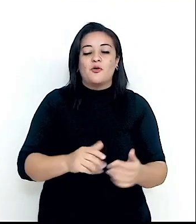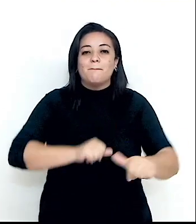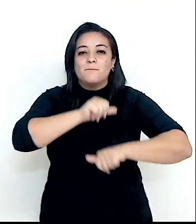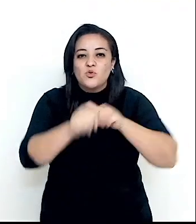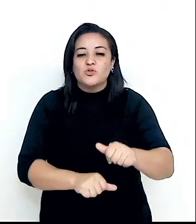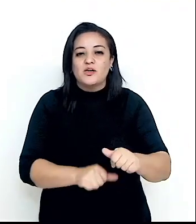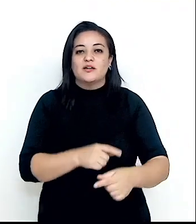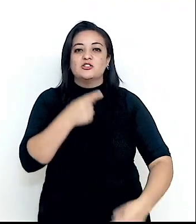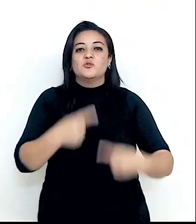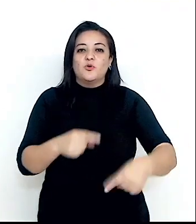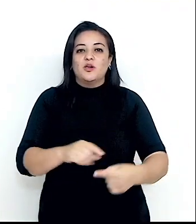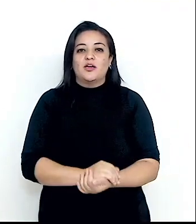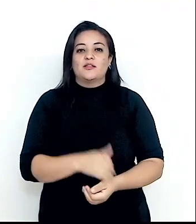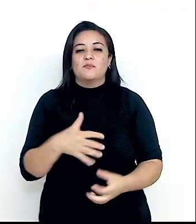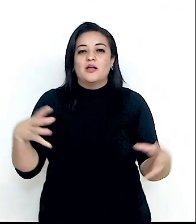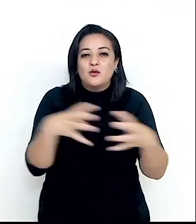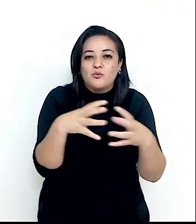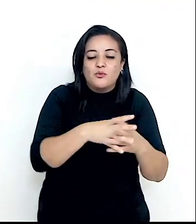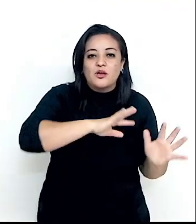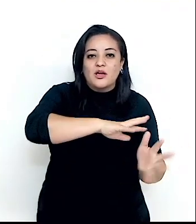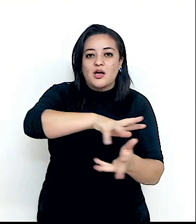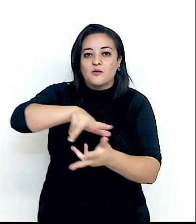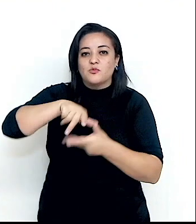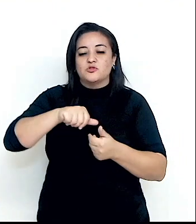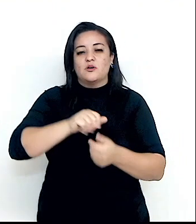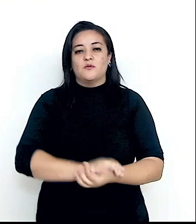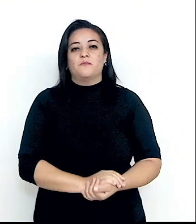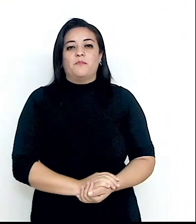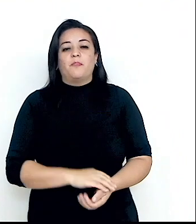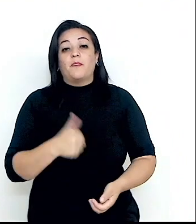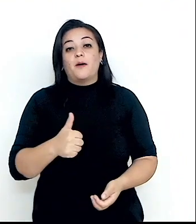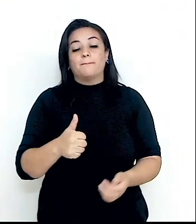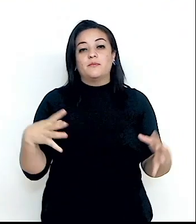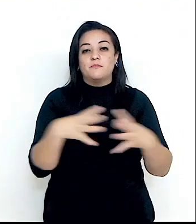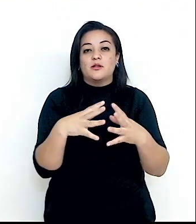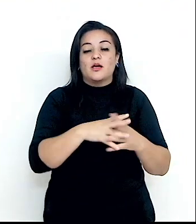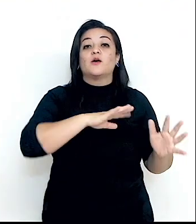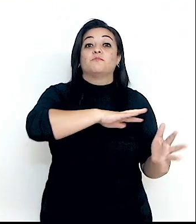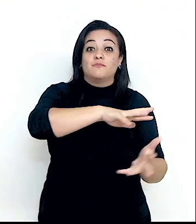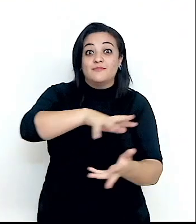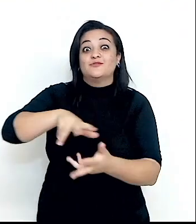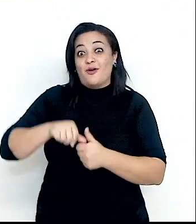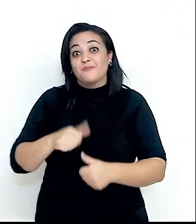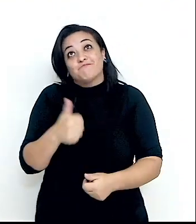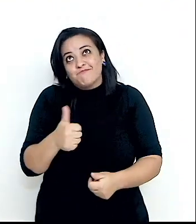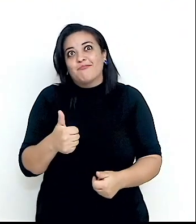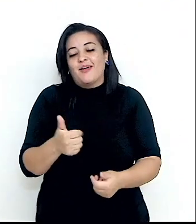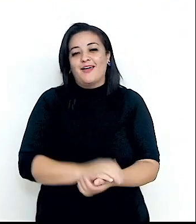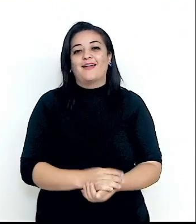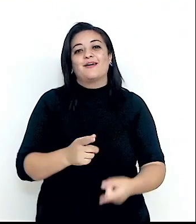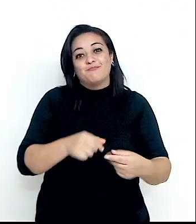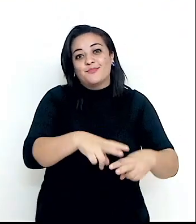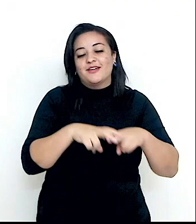inclusive da Primeira Guerra Mundial. A Primeira Guerra Mundial foi a Primeira Guerra Mundial, e por isso